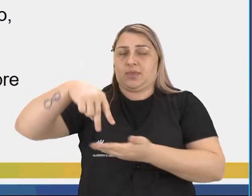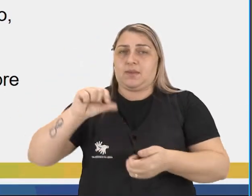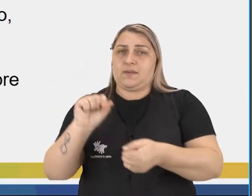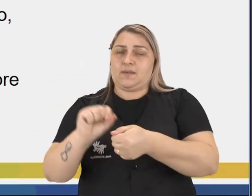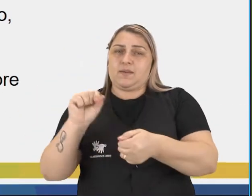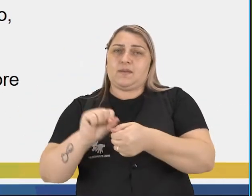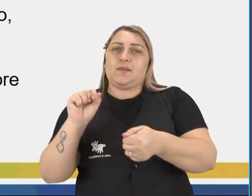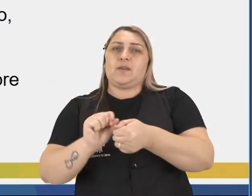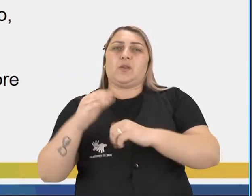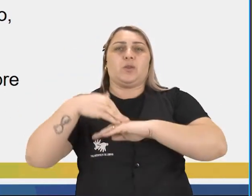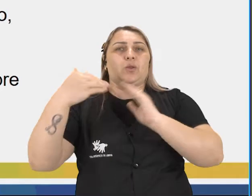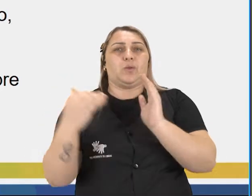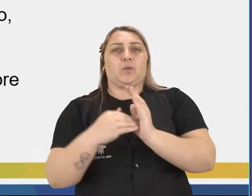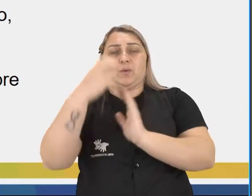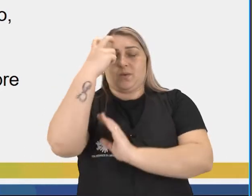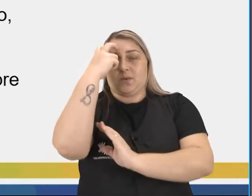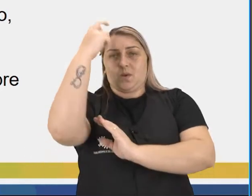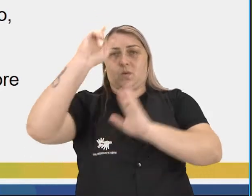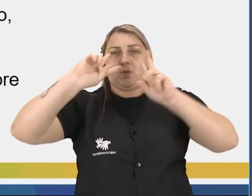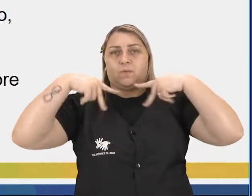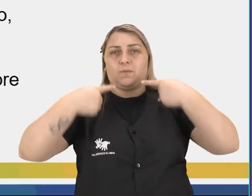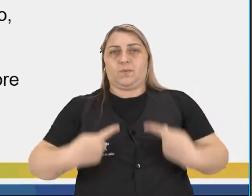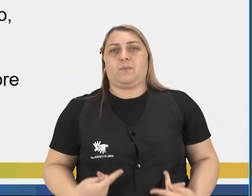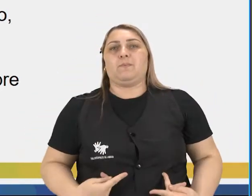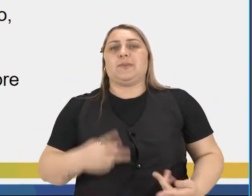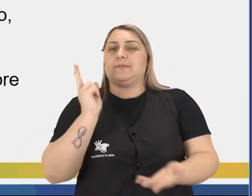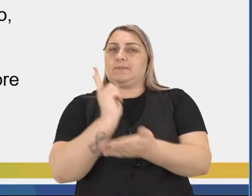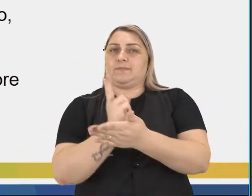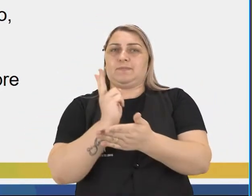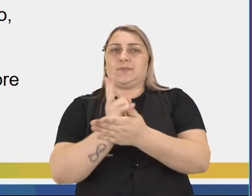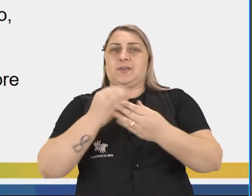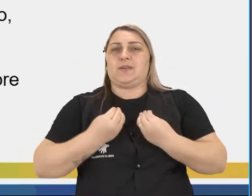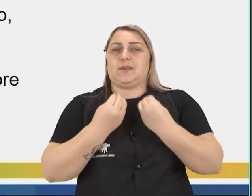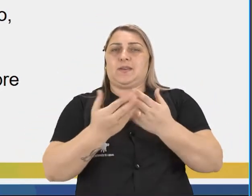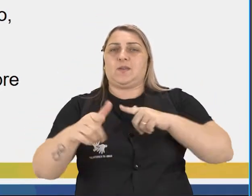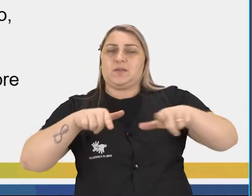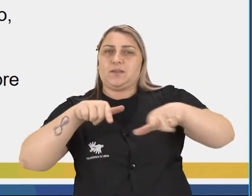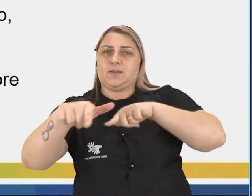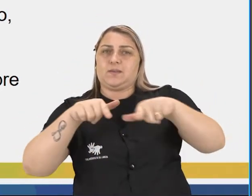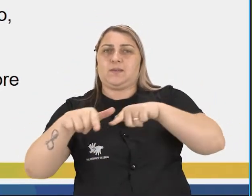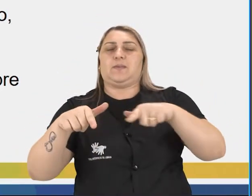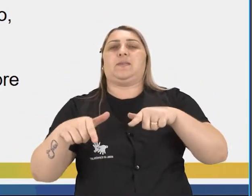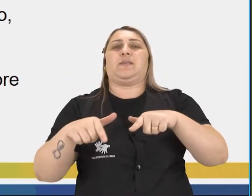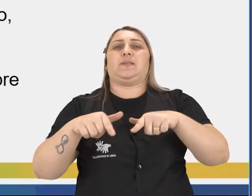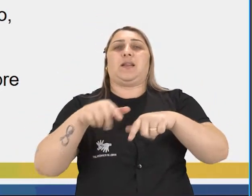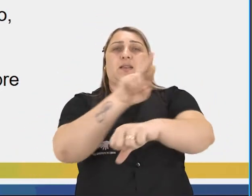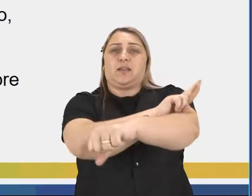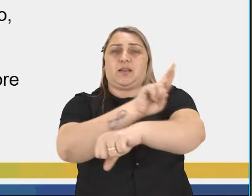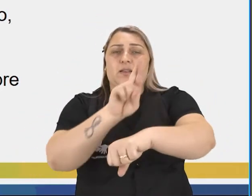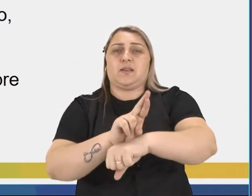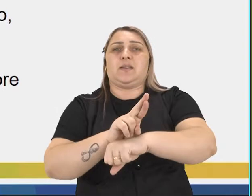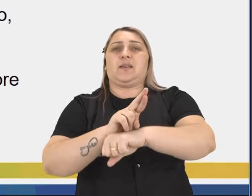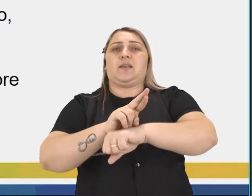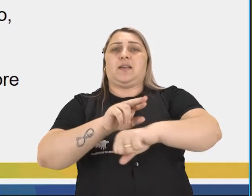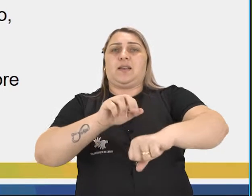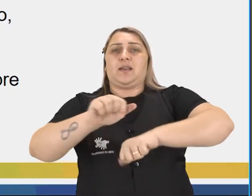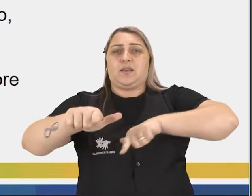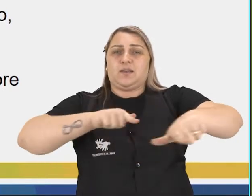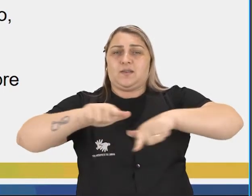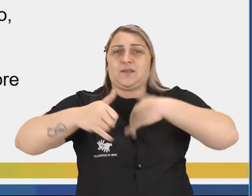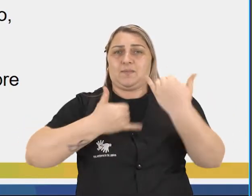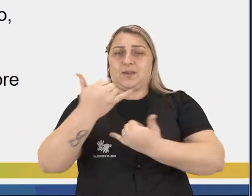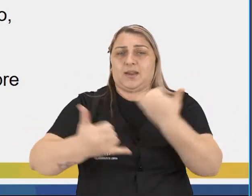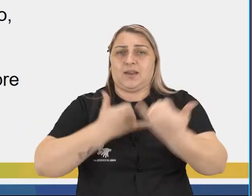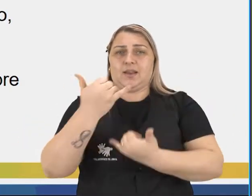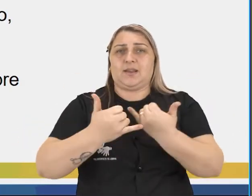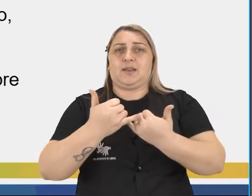faz parte de todas as culturas humanas e sempre entregou o trabalho, as religiões, as atividades de lazer